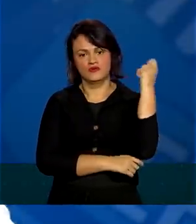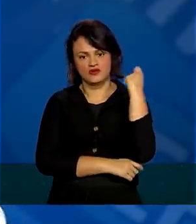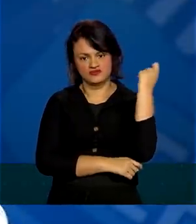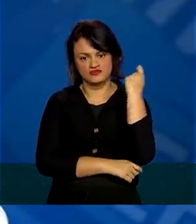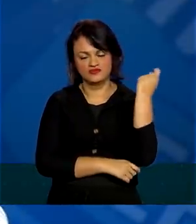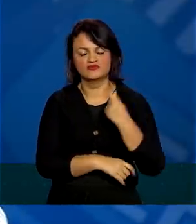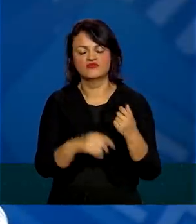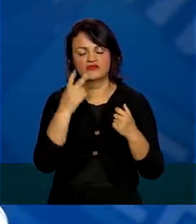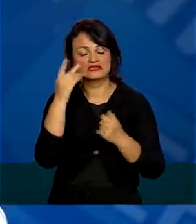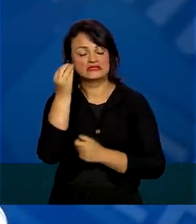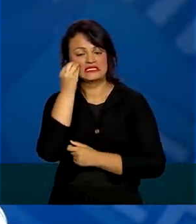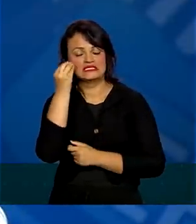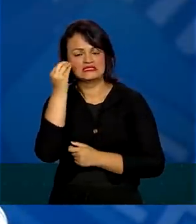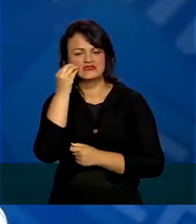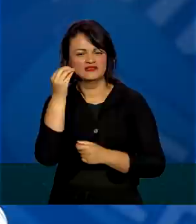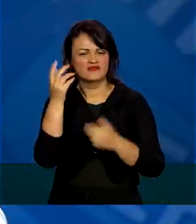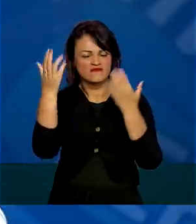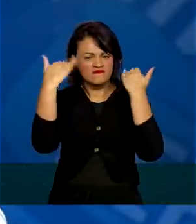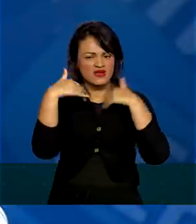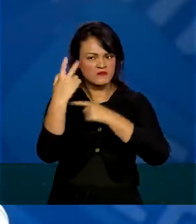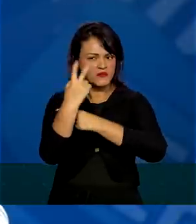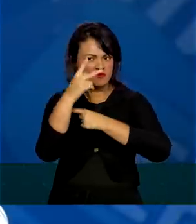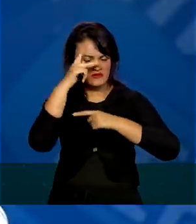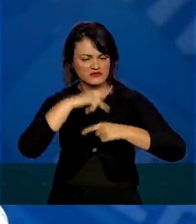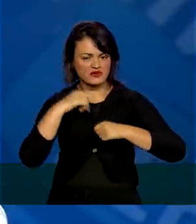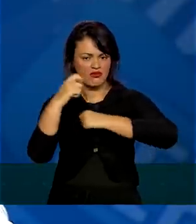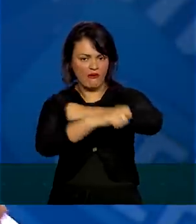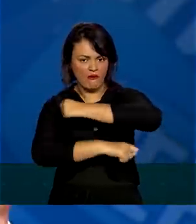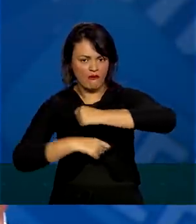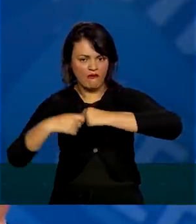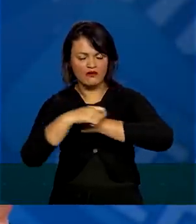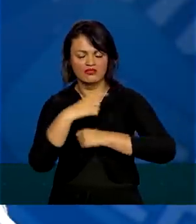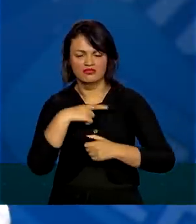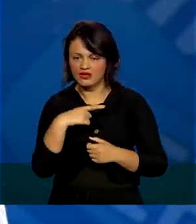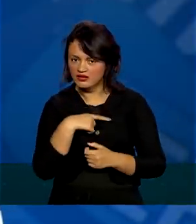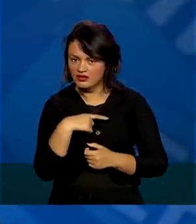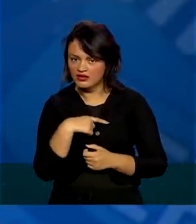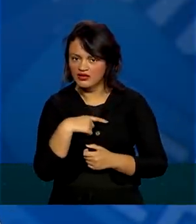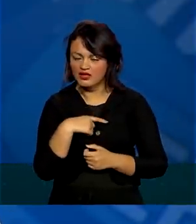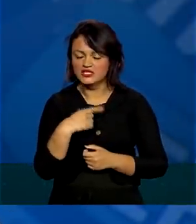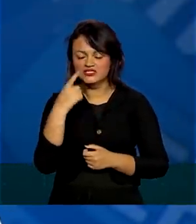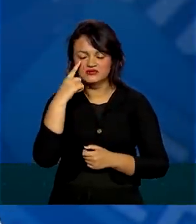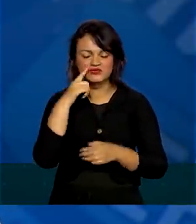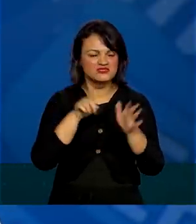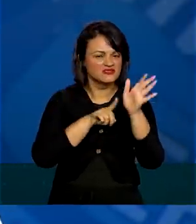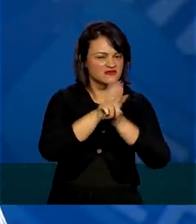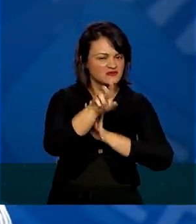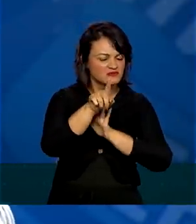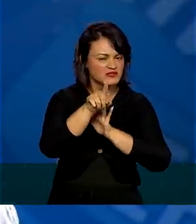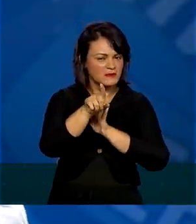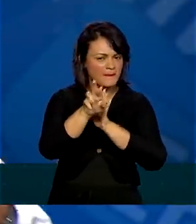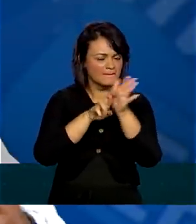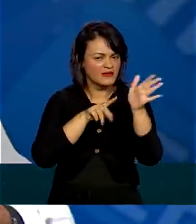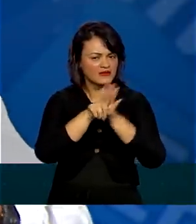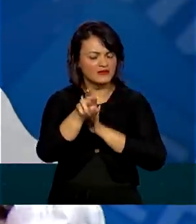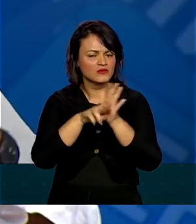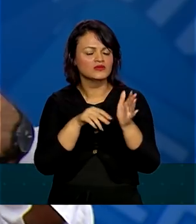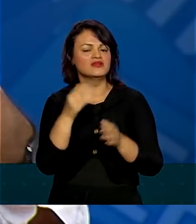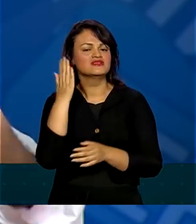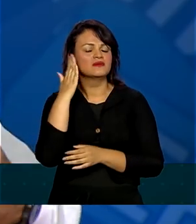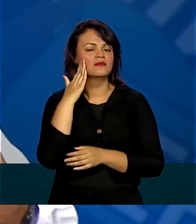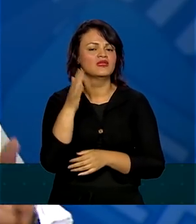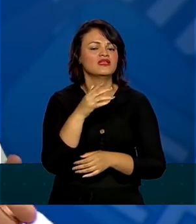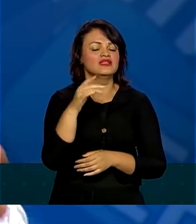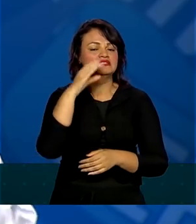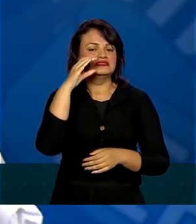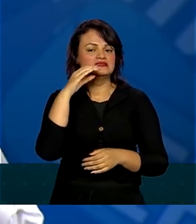testando a presença de anticorpo nos brasileiros, que é o quê? Nós precisamos fazer o inquérito epidemiológico. Nós precisamos saber com